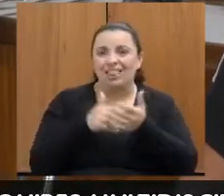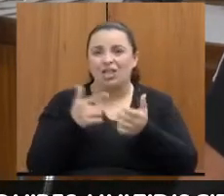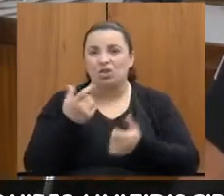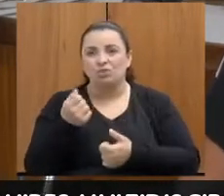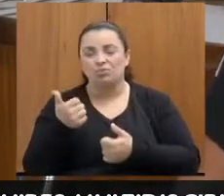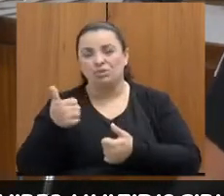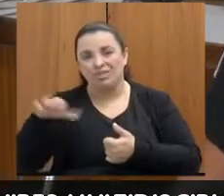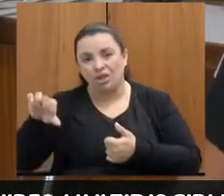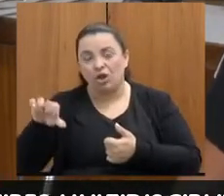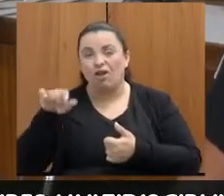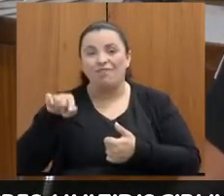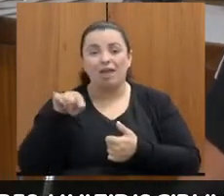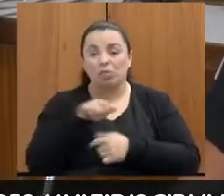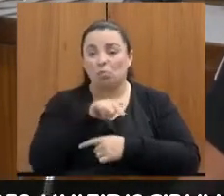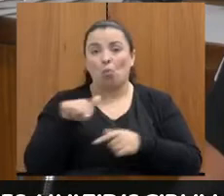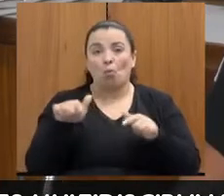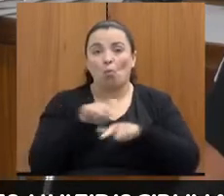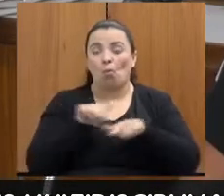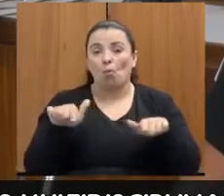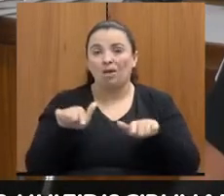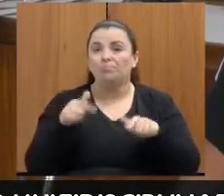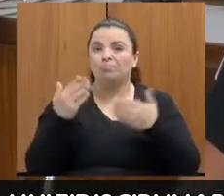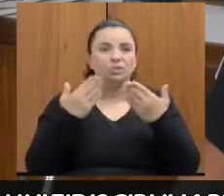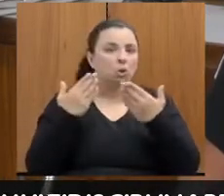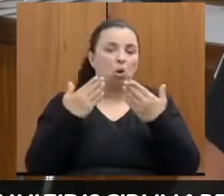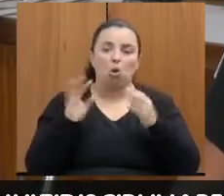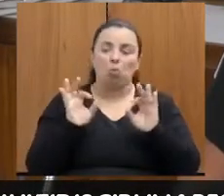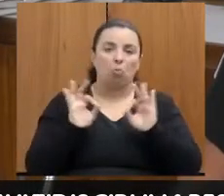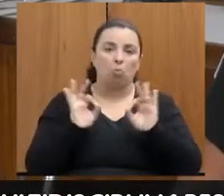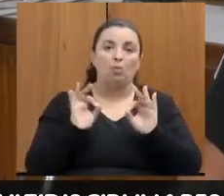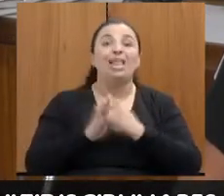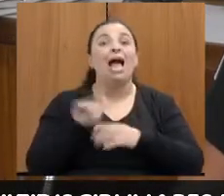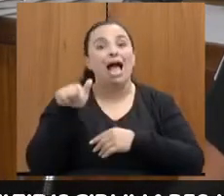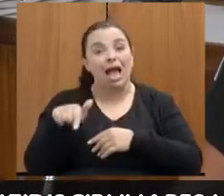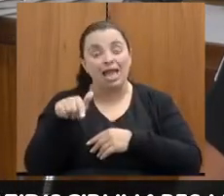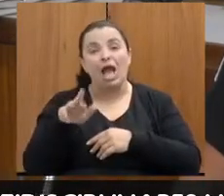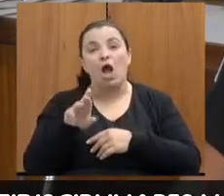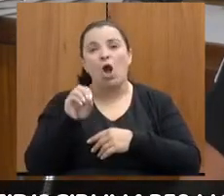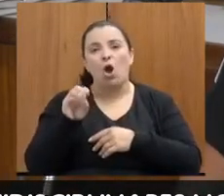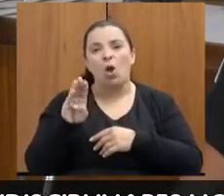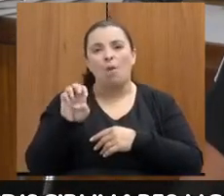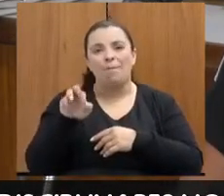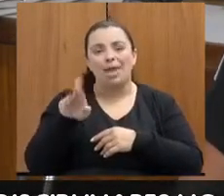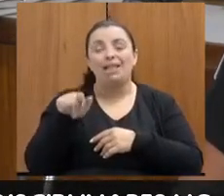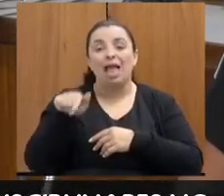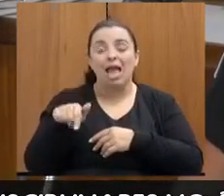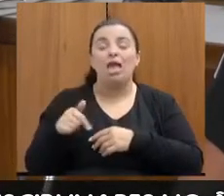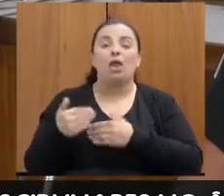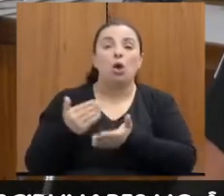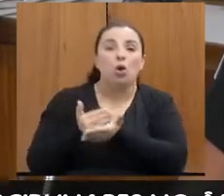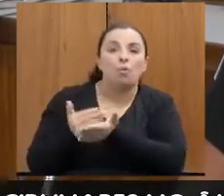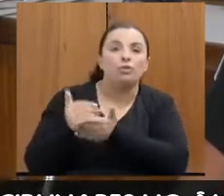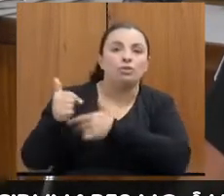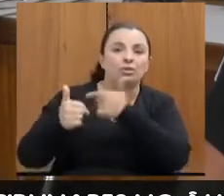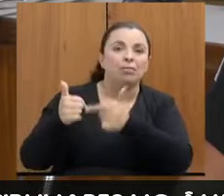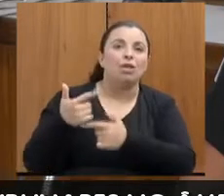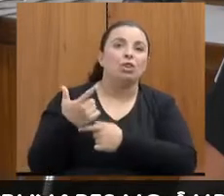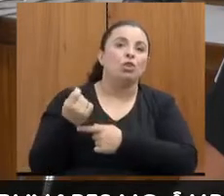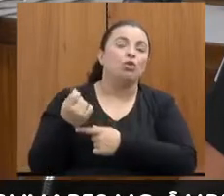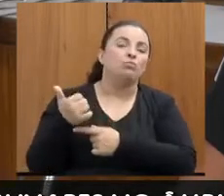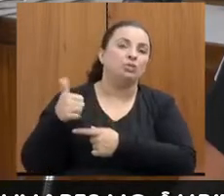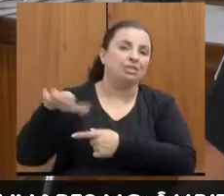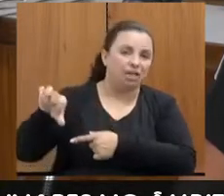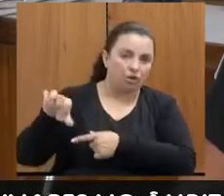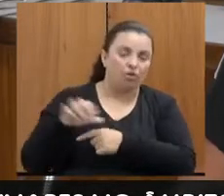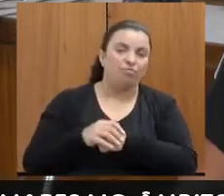psicóloga, chega no finalzinho de 2019. E aí, o primeiro cuidado que eu tive quando a gente chegou foi de criar um formulário. Pode passar,